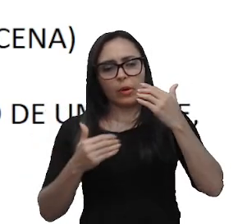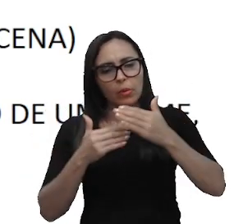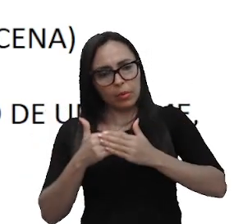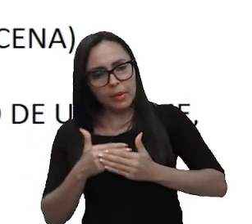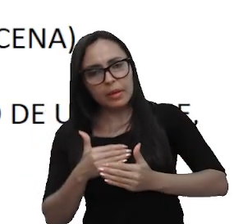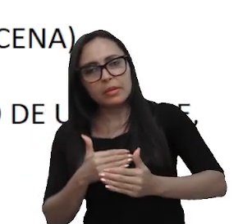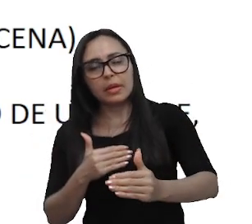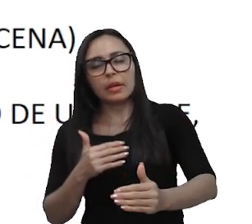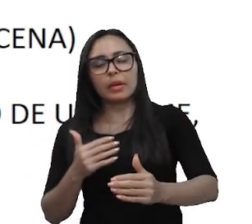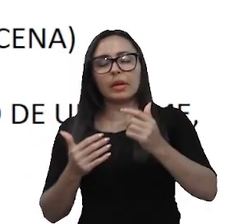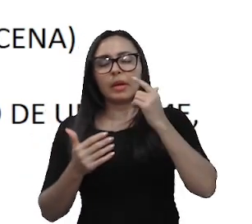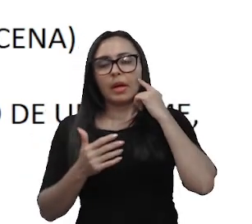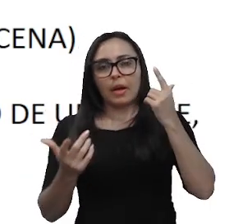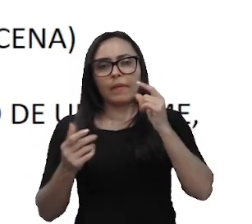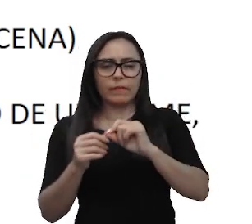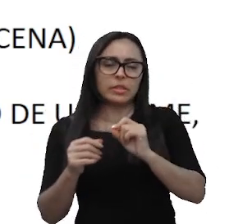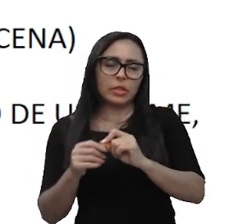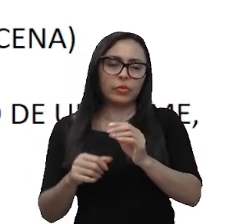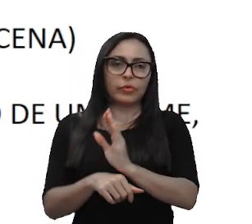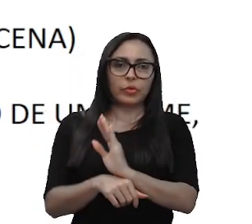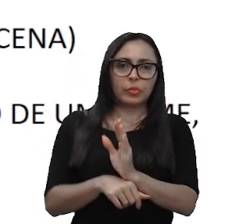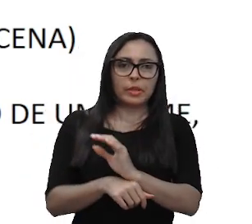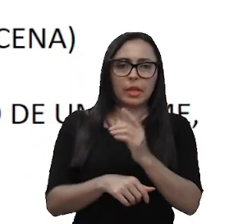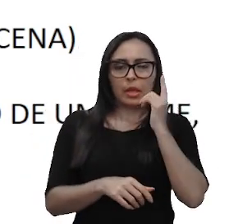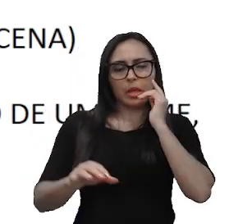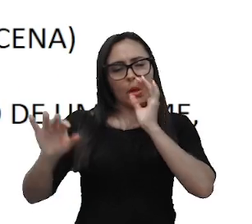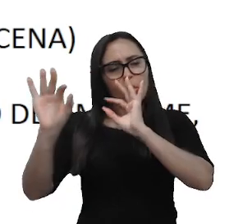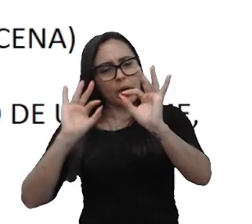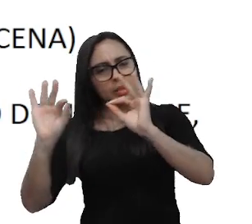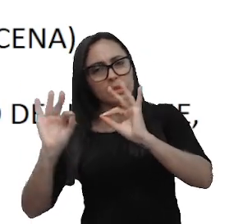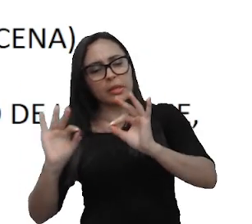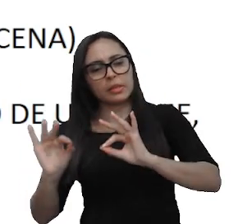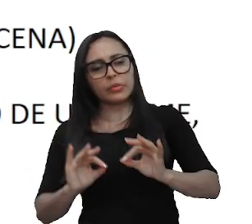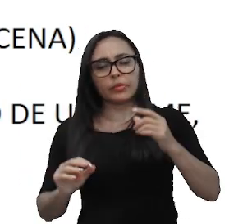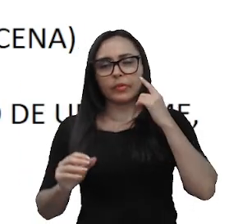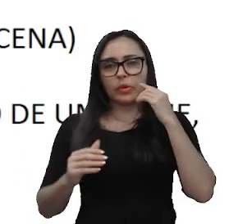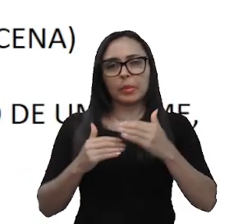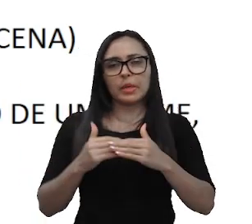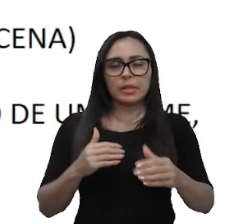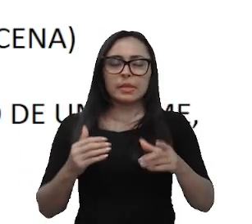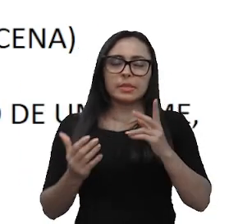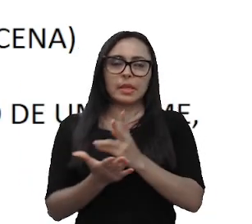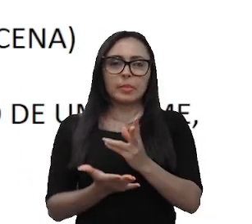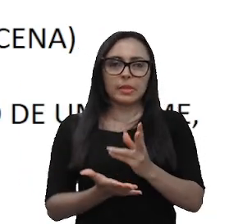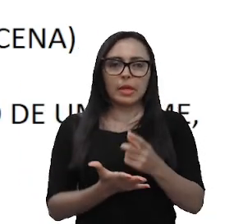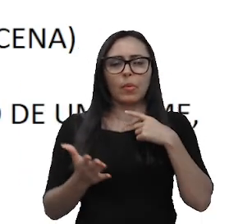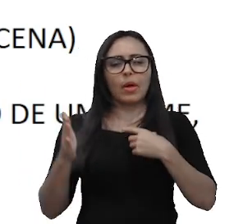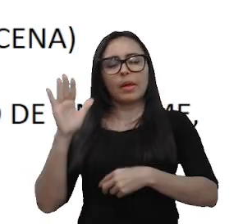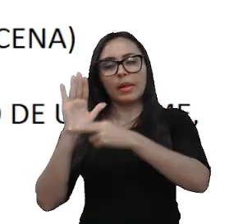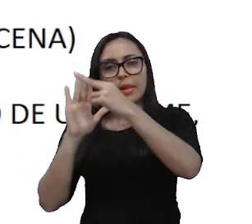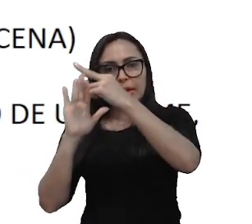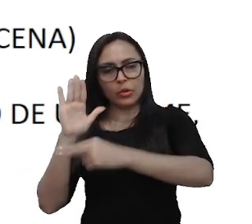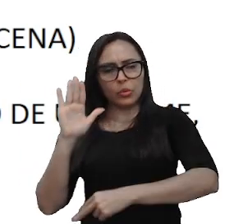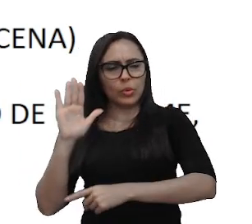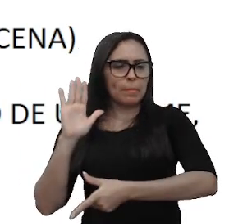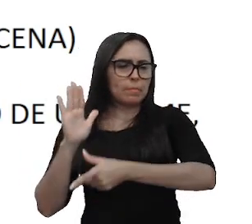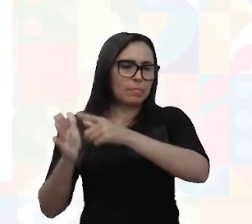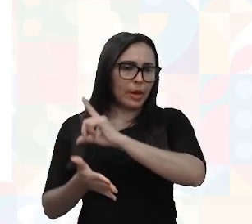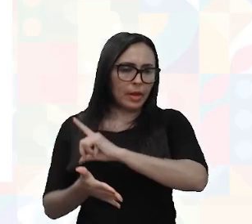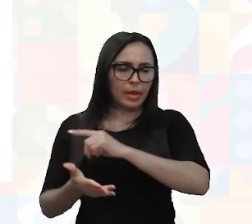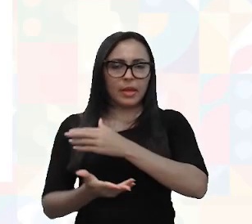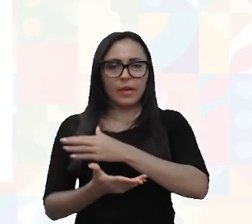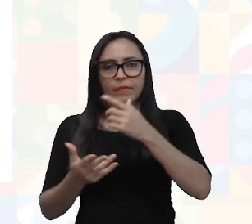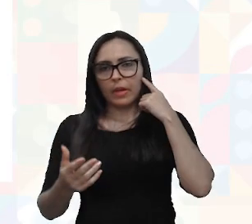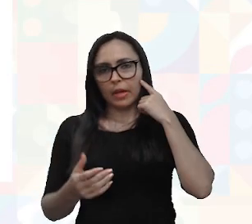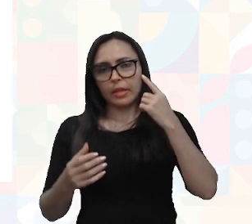a produção de um filme, né, está ali na pré-produção, quando vai começar sempre tem aquela leitura, todos os departamentos da